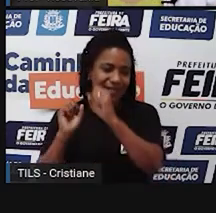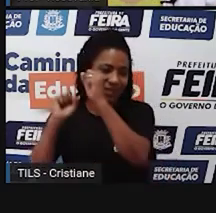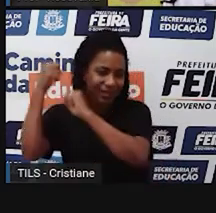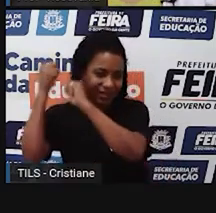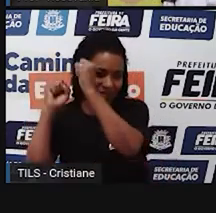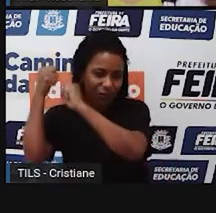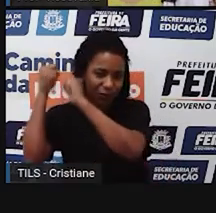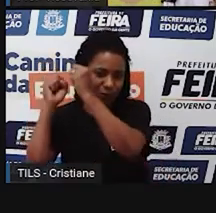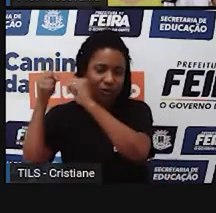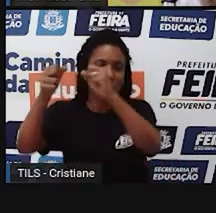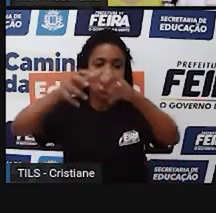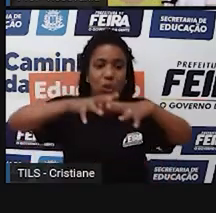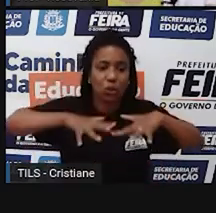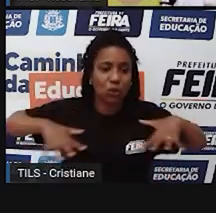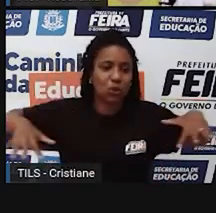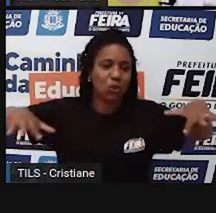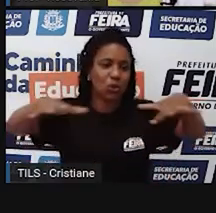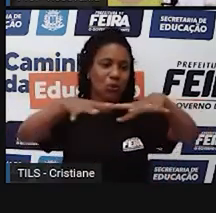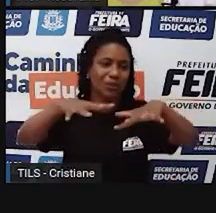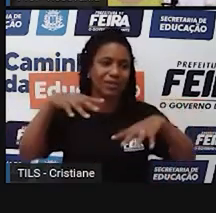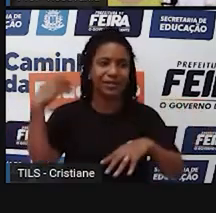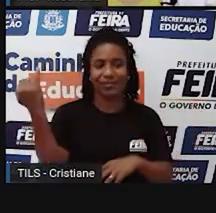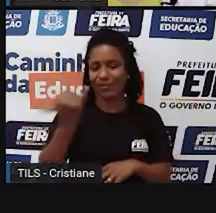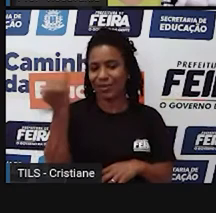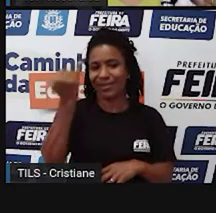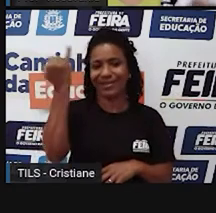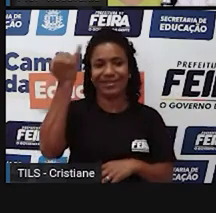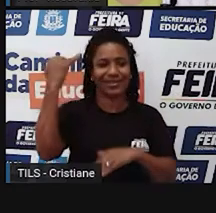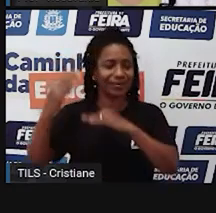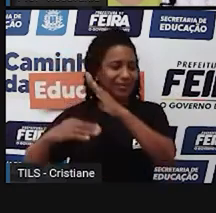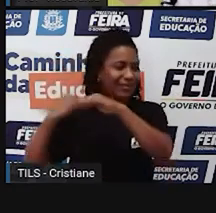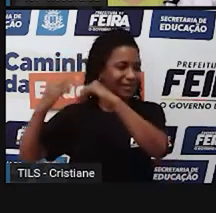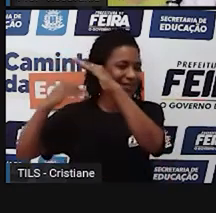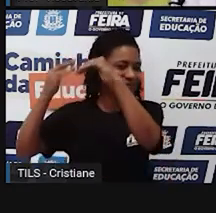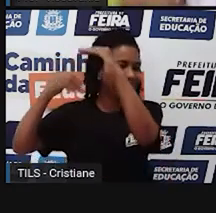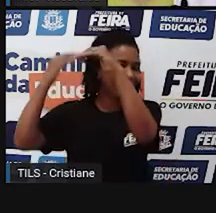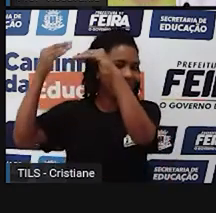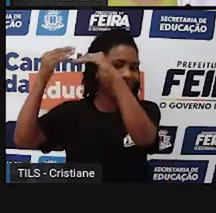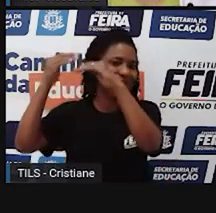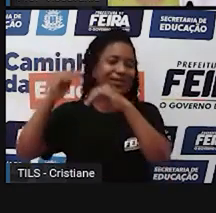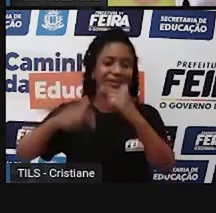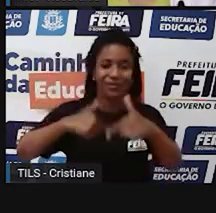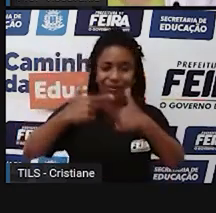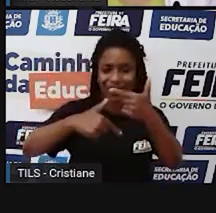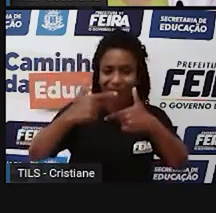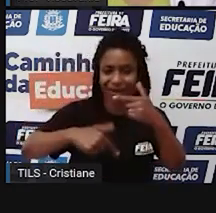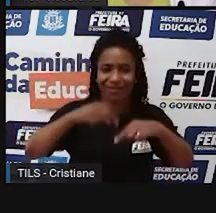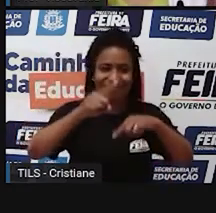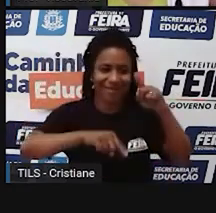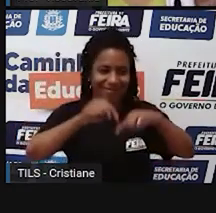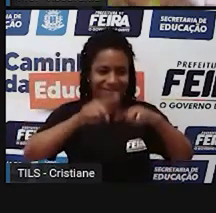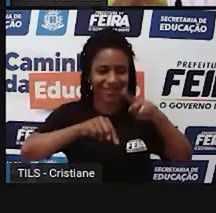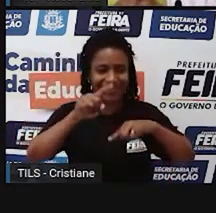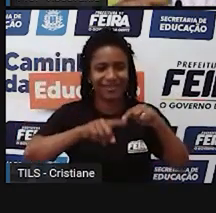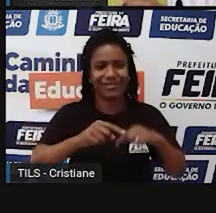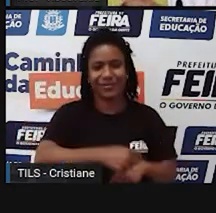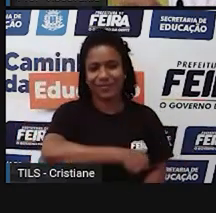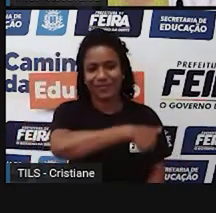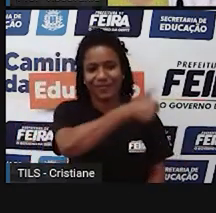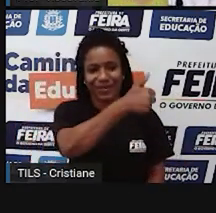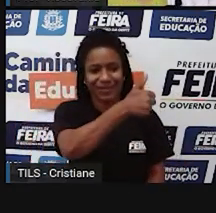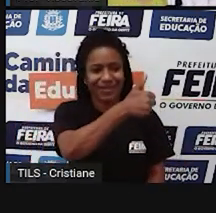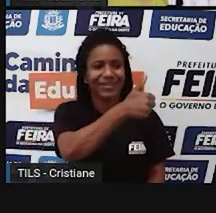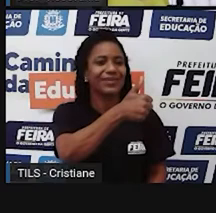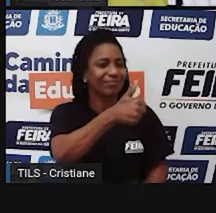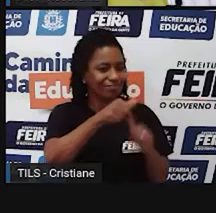modo geral, elas são importantes para o desenvolvimento e elas trabalham com a matéria-prima que vem do setor primário. Então, já tem